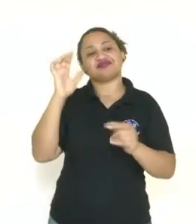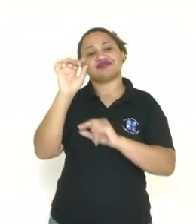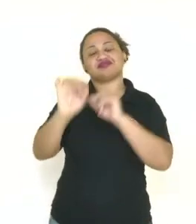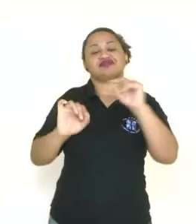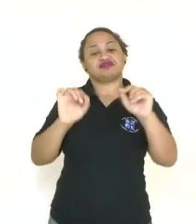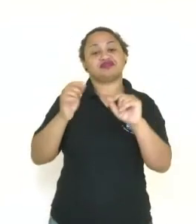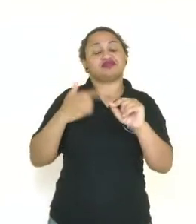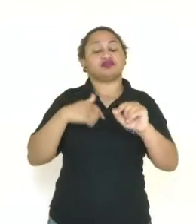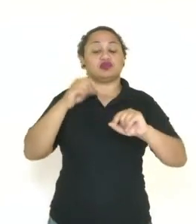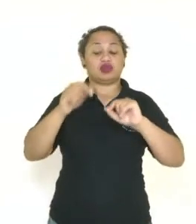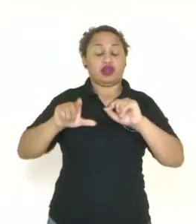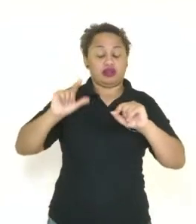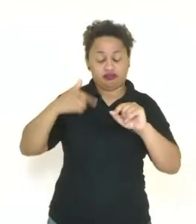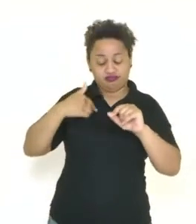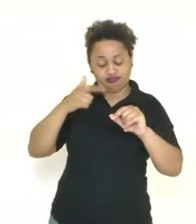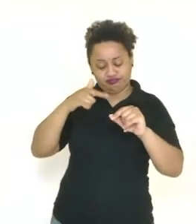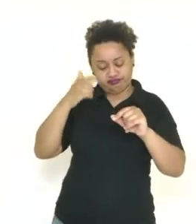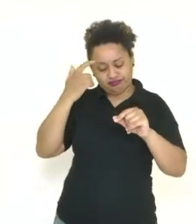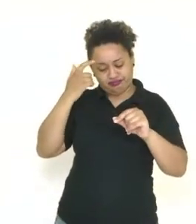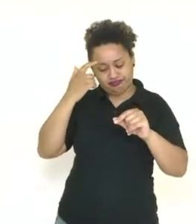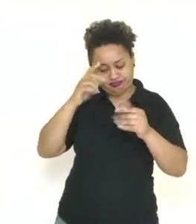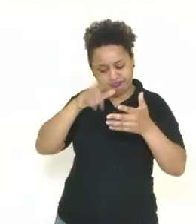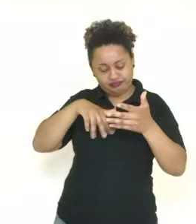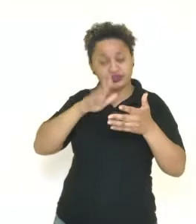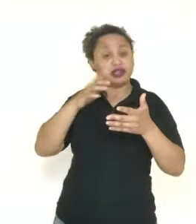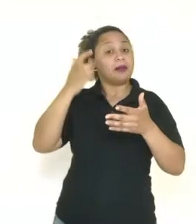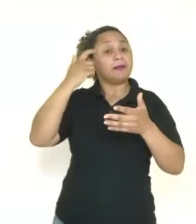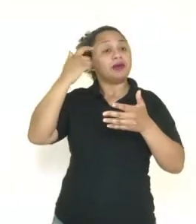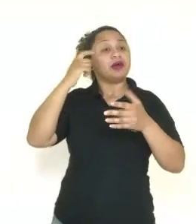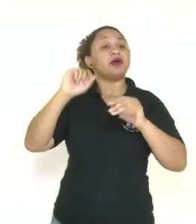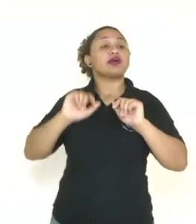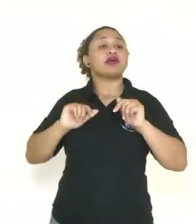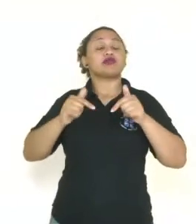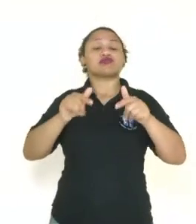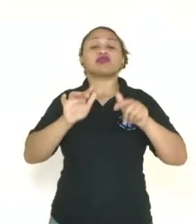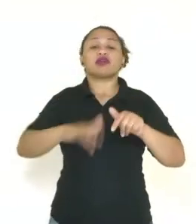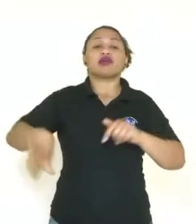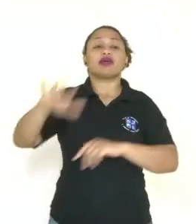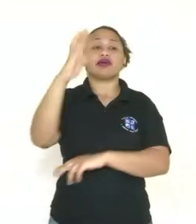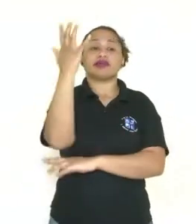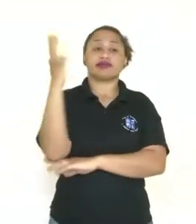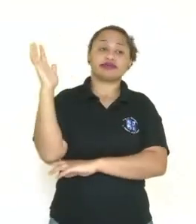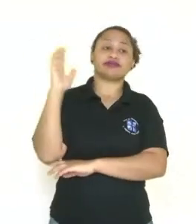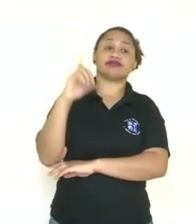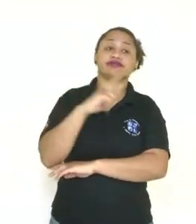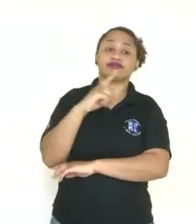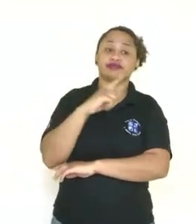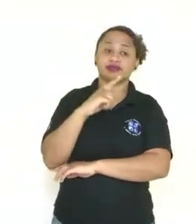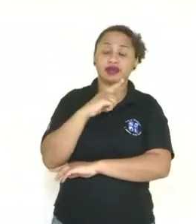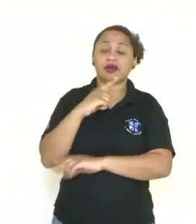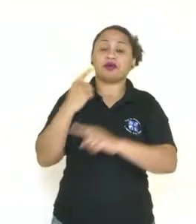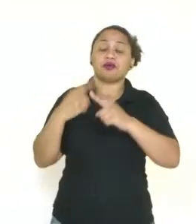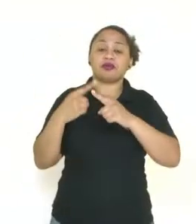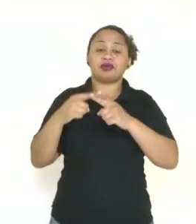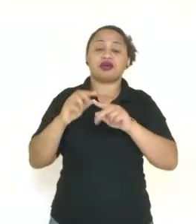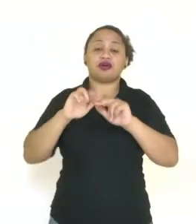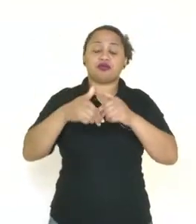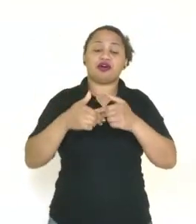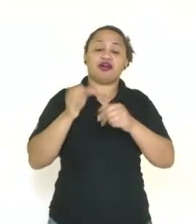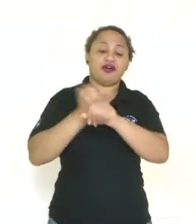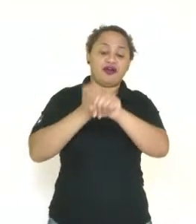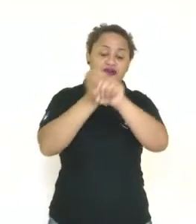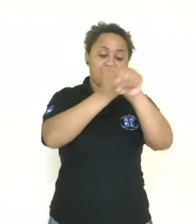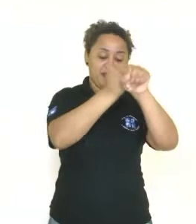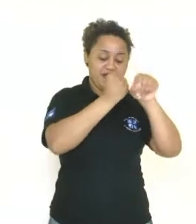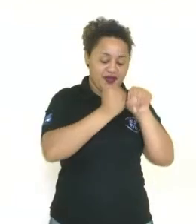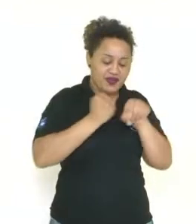ali da gente já responder, a gente já imagina que o imenso impacto ambiental gerado, né? Por meio